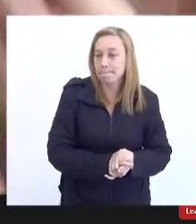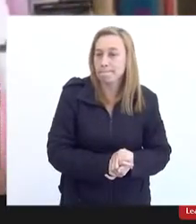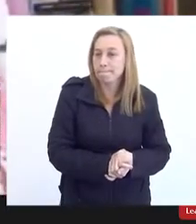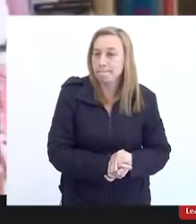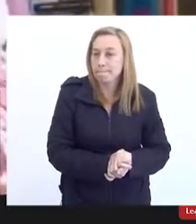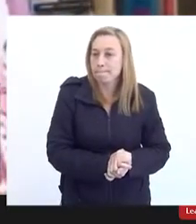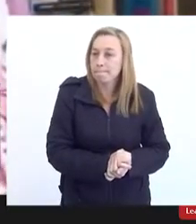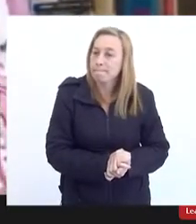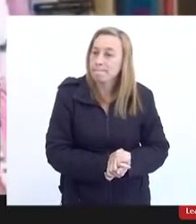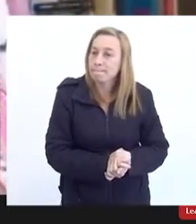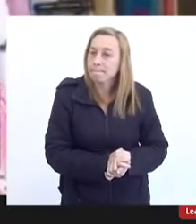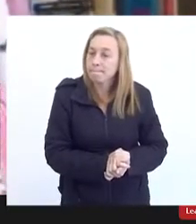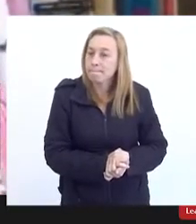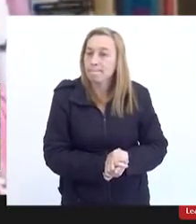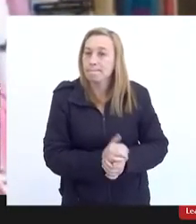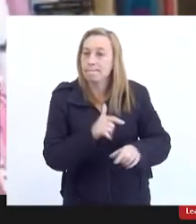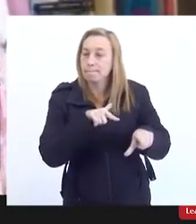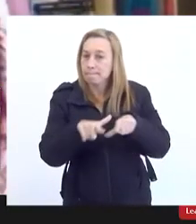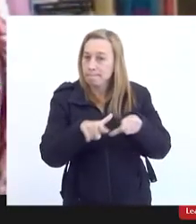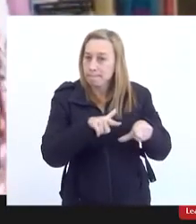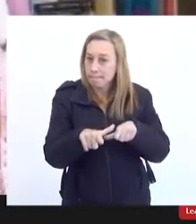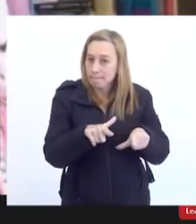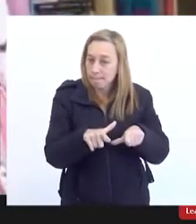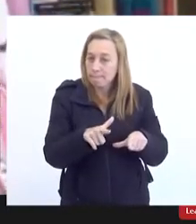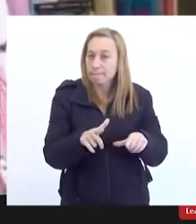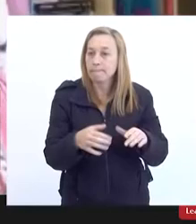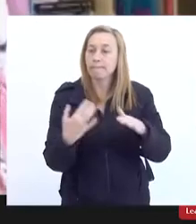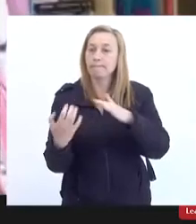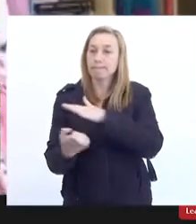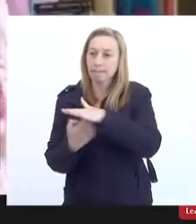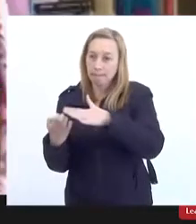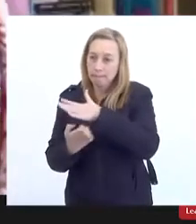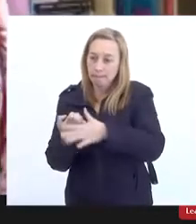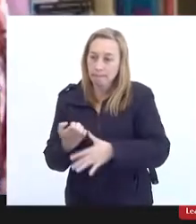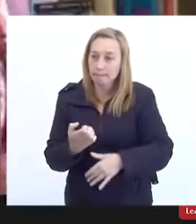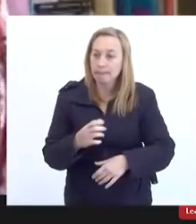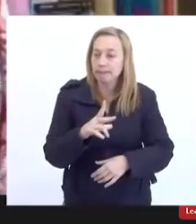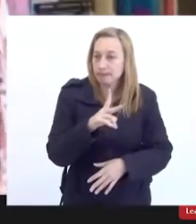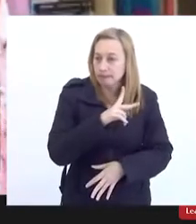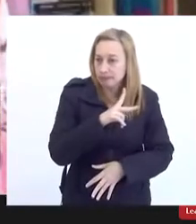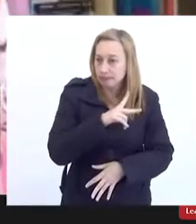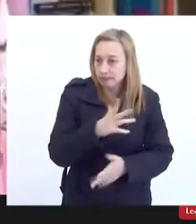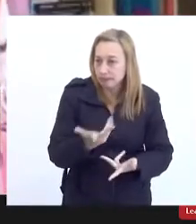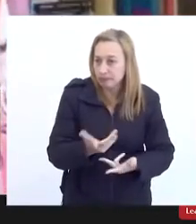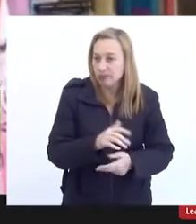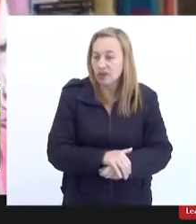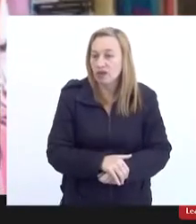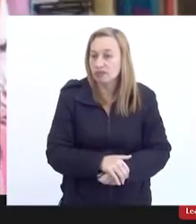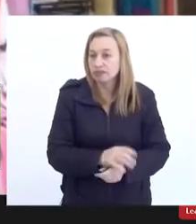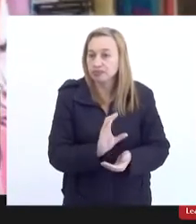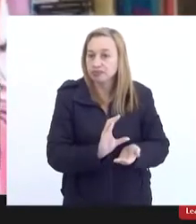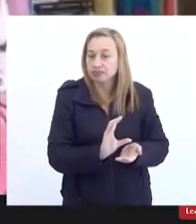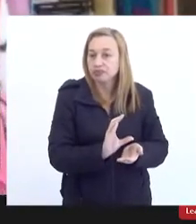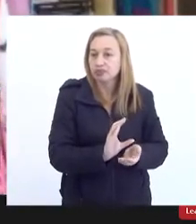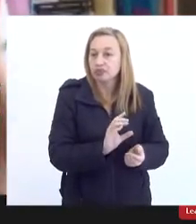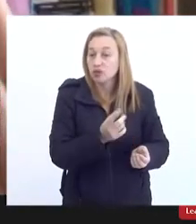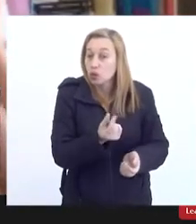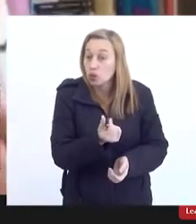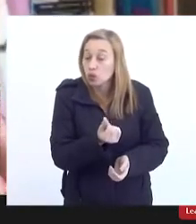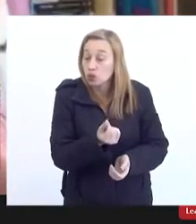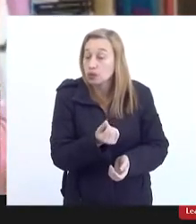serviço a empresas privadas, obviamente, essas empresas têm como objetivo o lucro. E aí